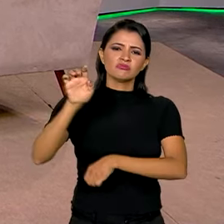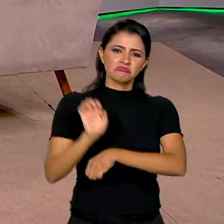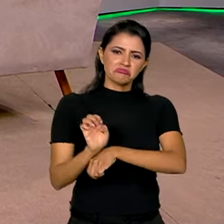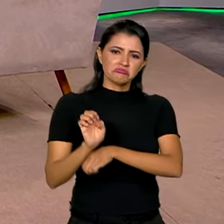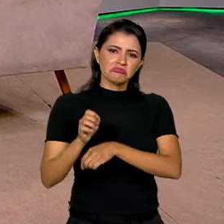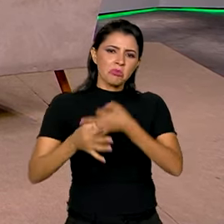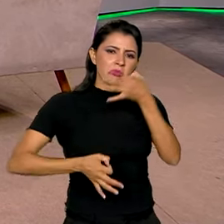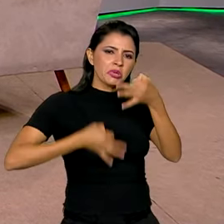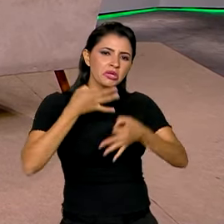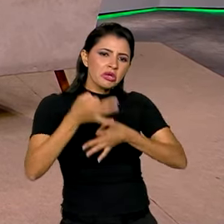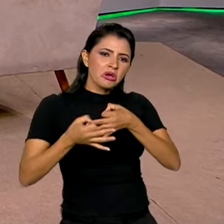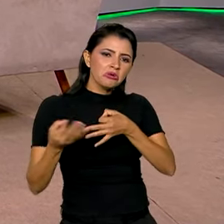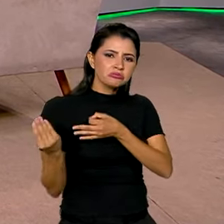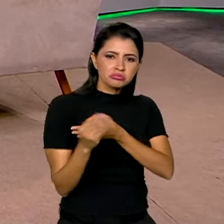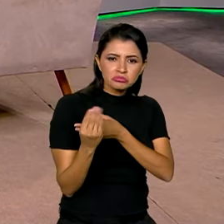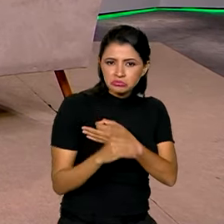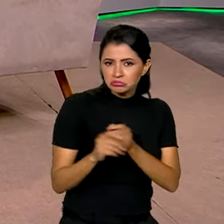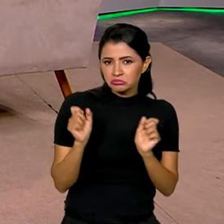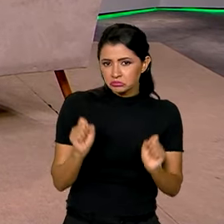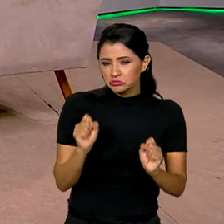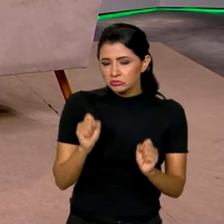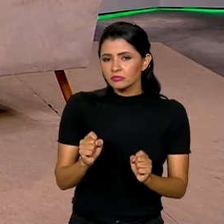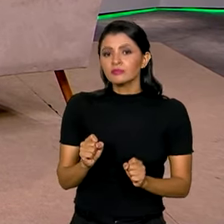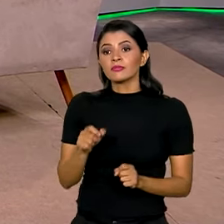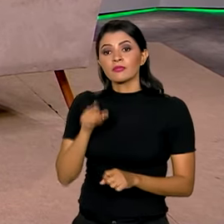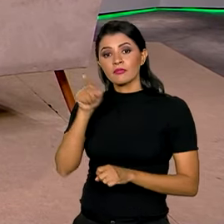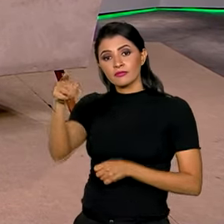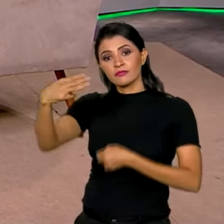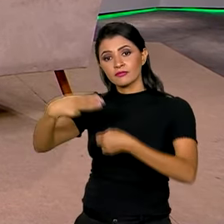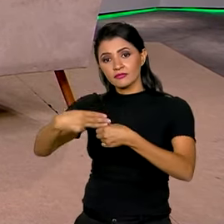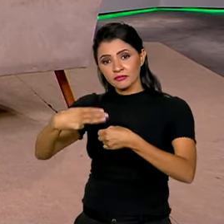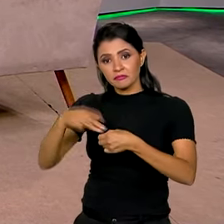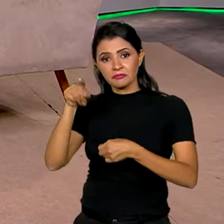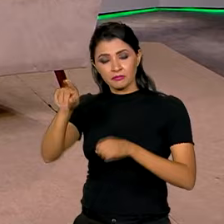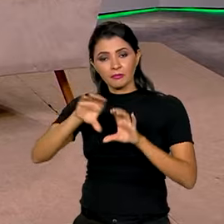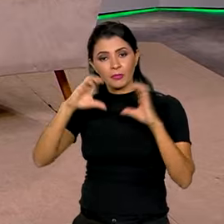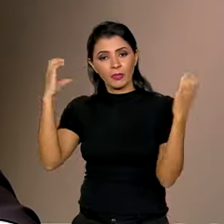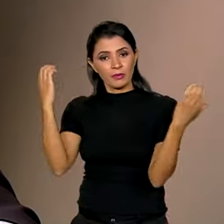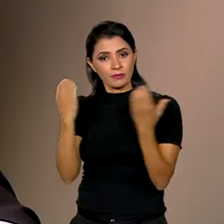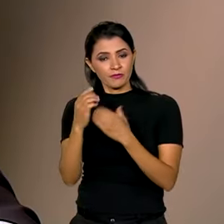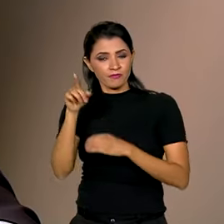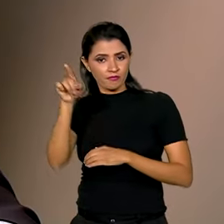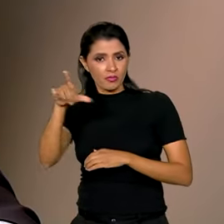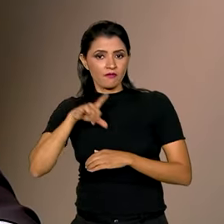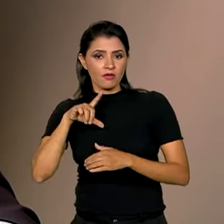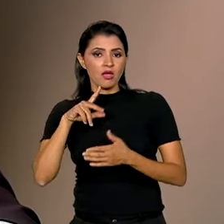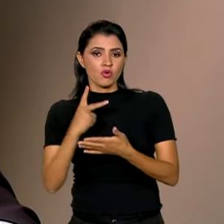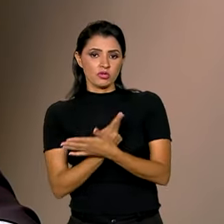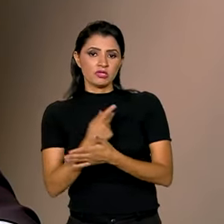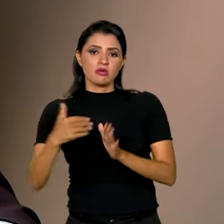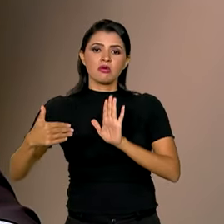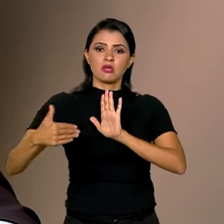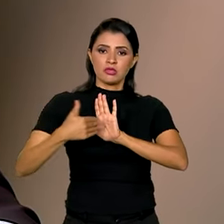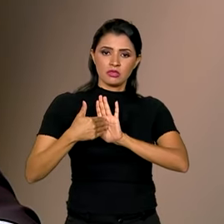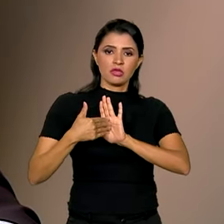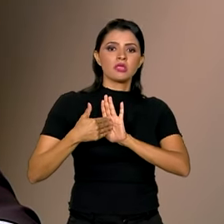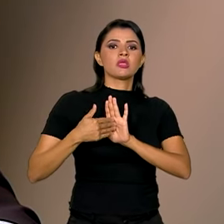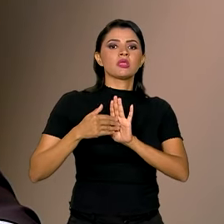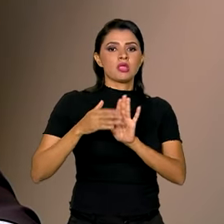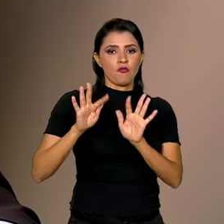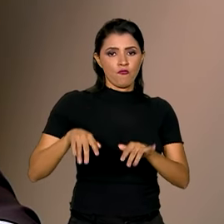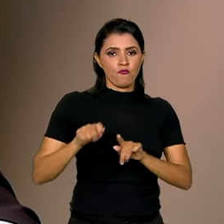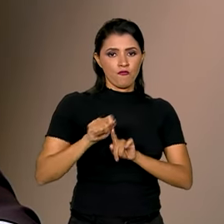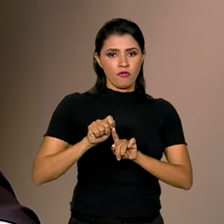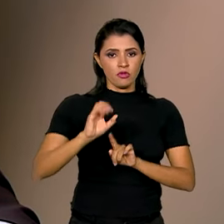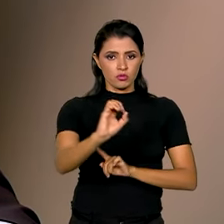dar alguma contribuição, secretário? Nos municípios, as conferências devem acontecer até o final desse mês,